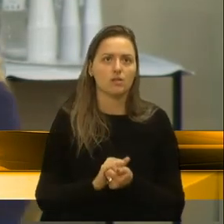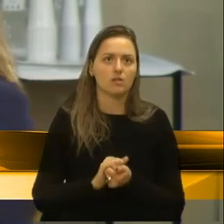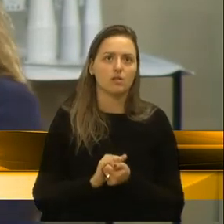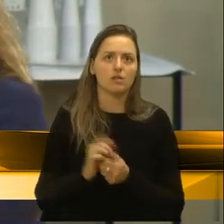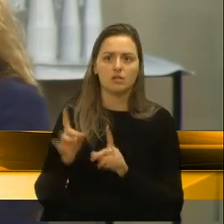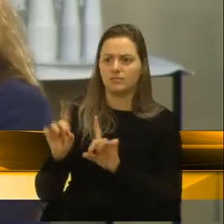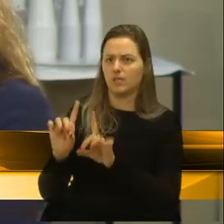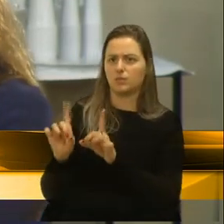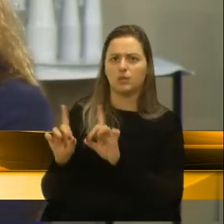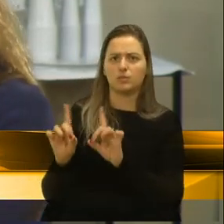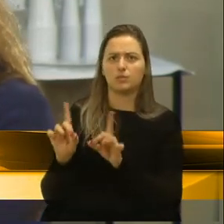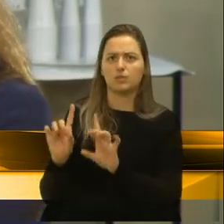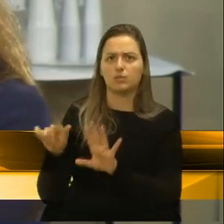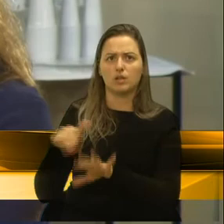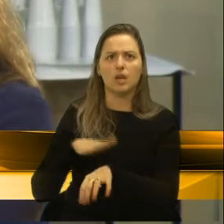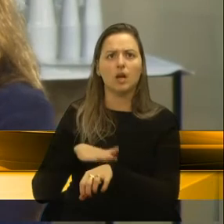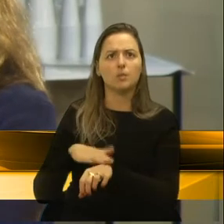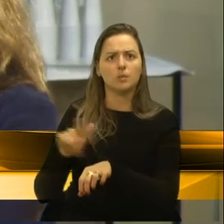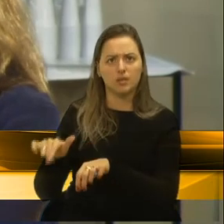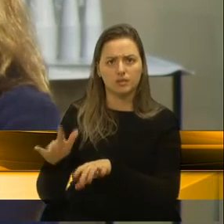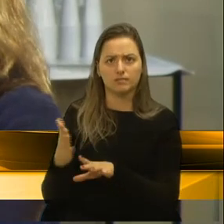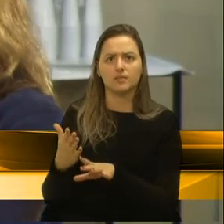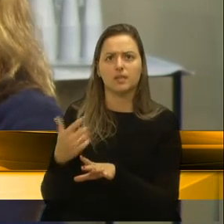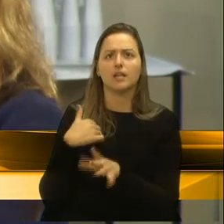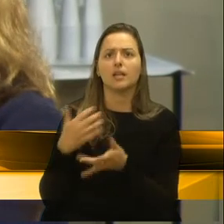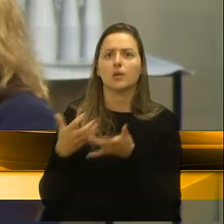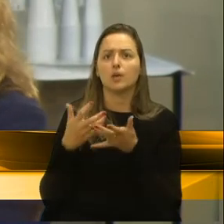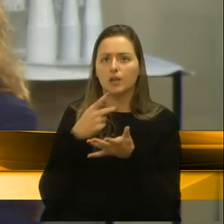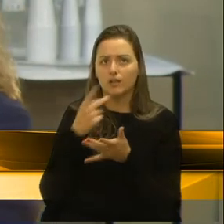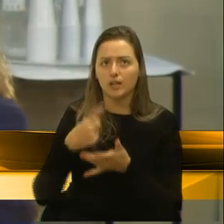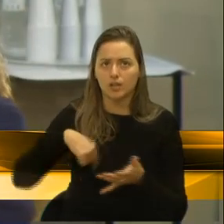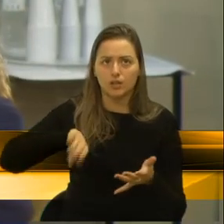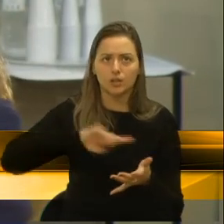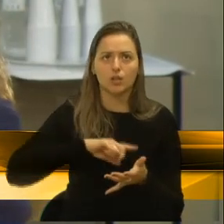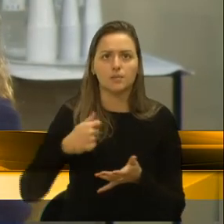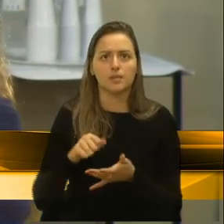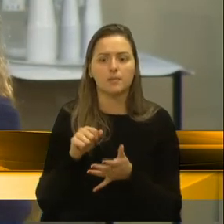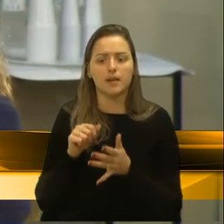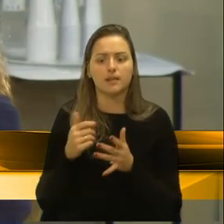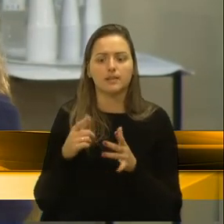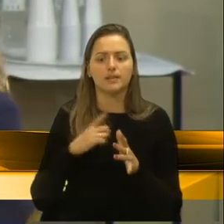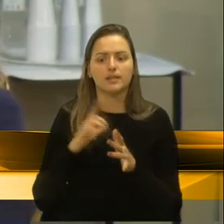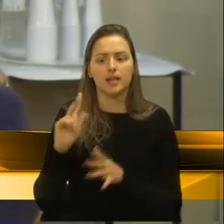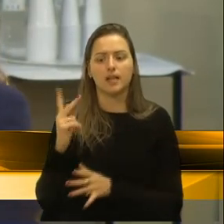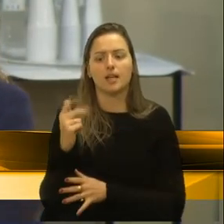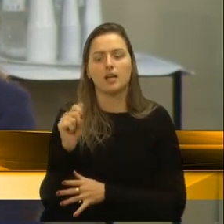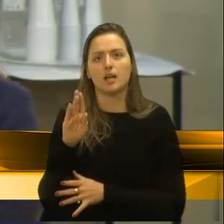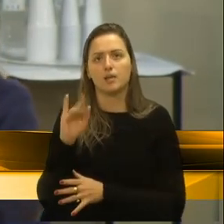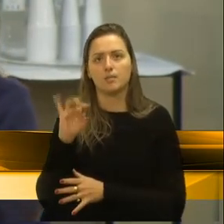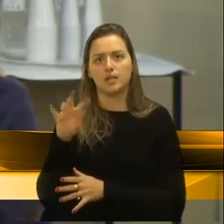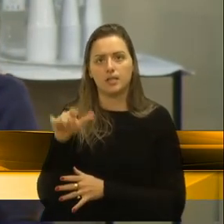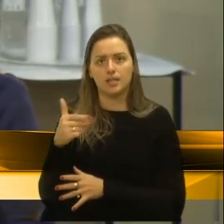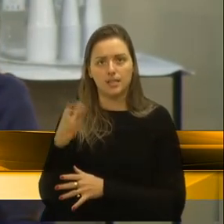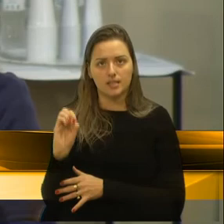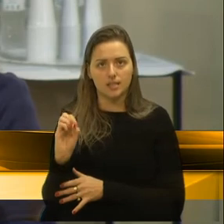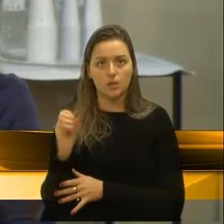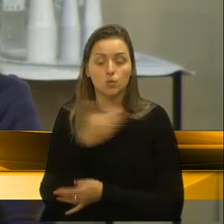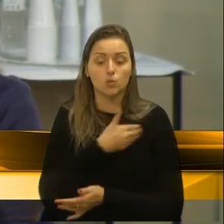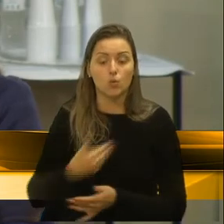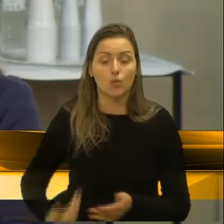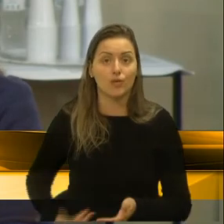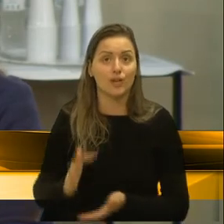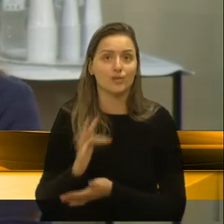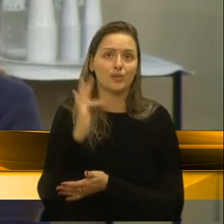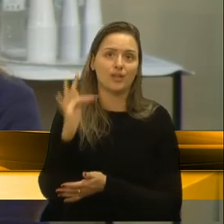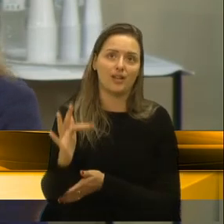esse é um momento focado. Mas eu quero dizer, nós temos que buscar essa habilitação a nível federal, com uma